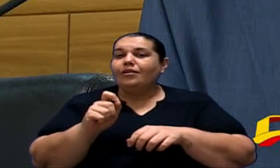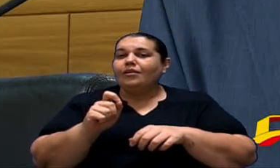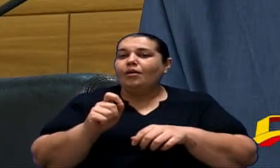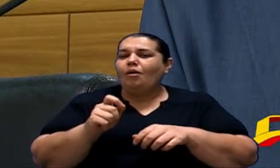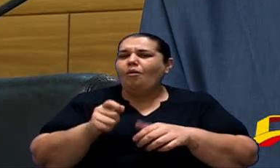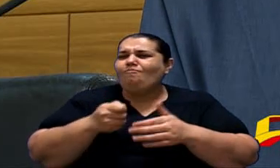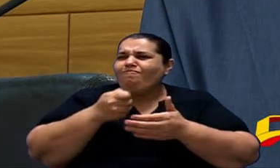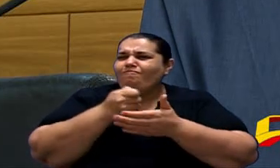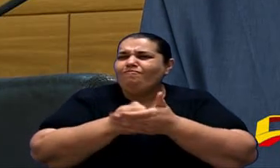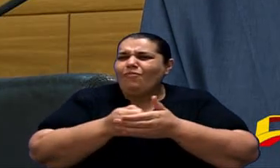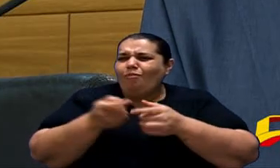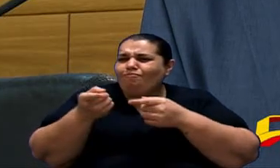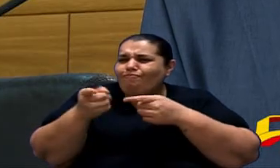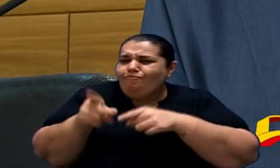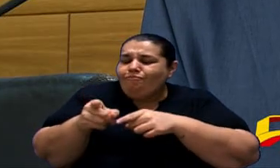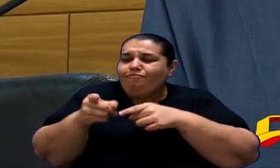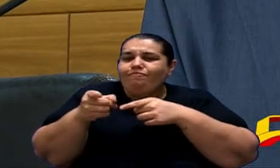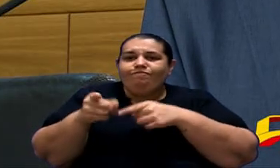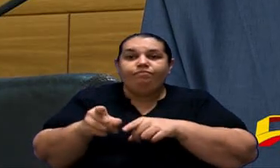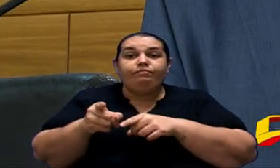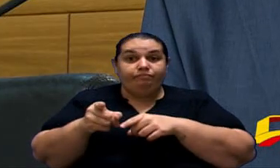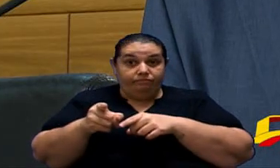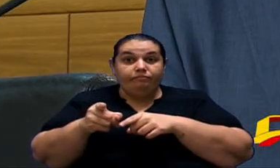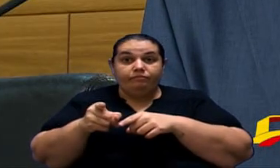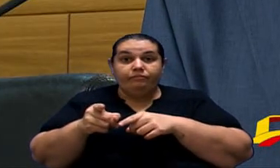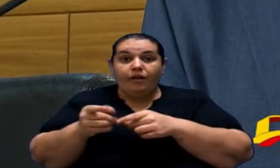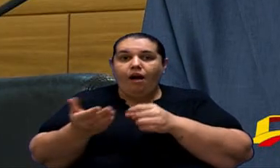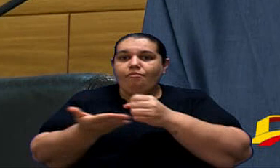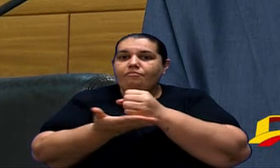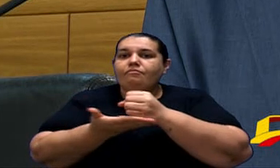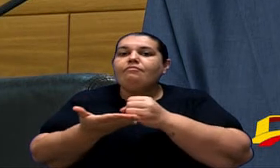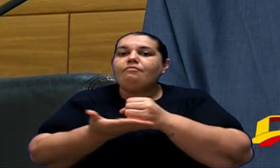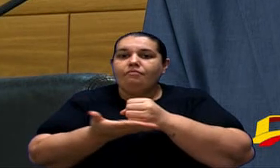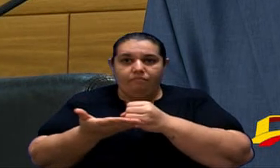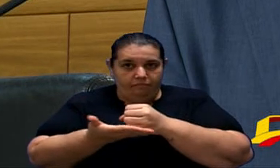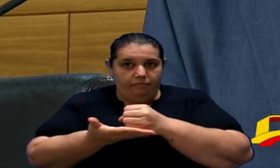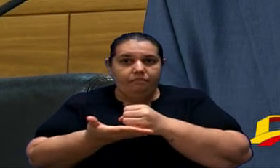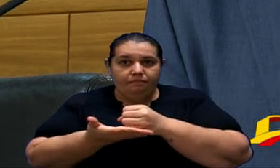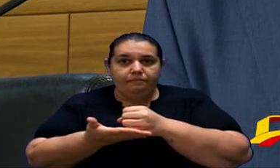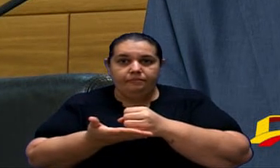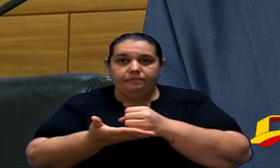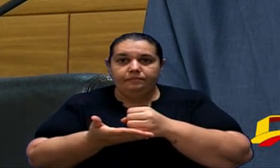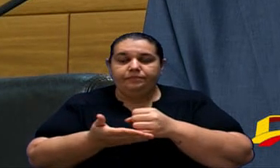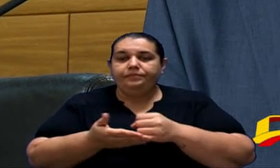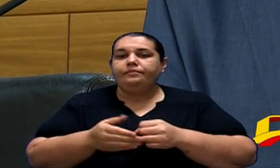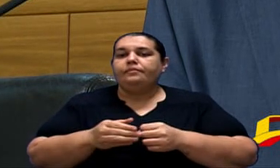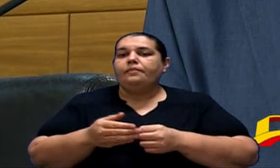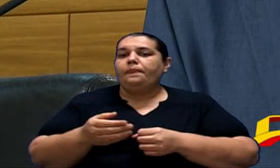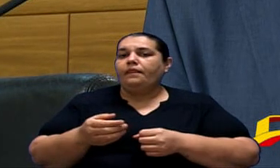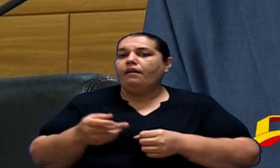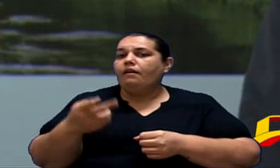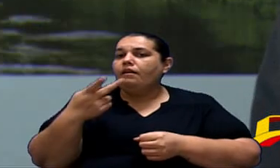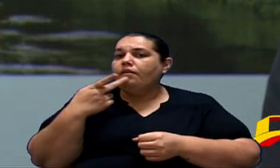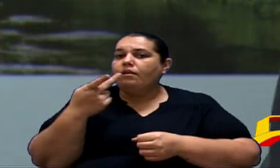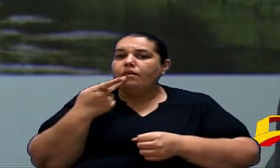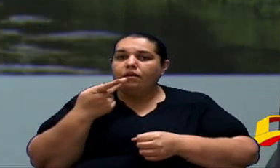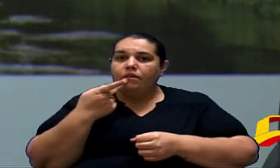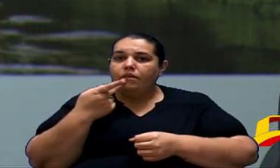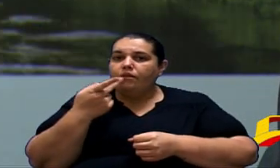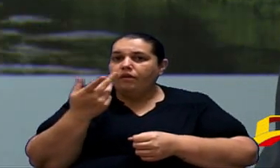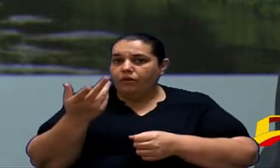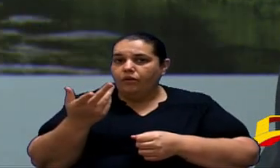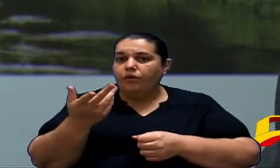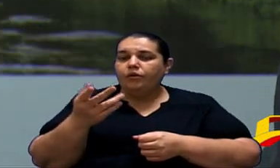Provocados Em Nossas bases E Me disse bem O vereador